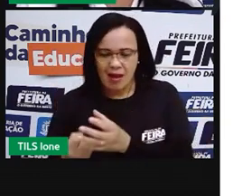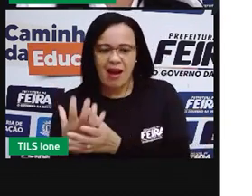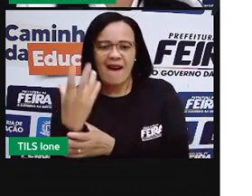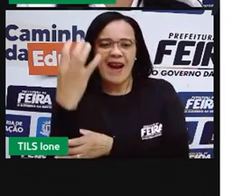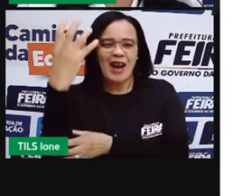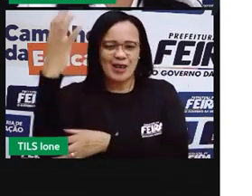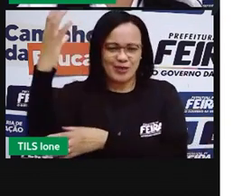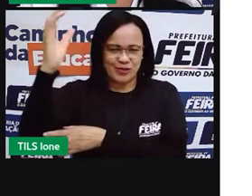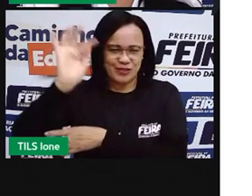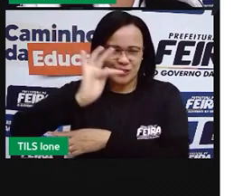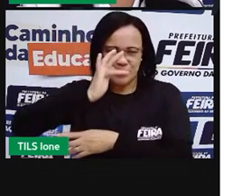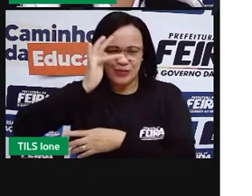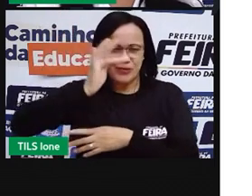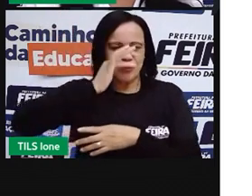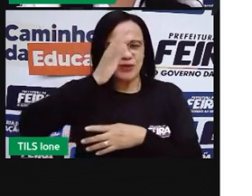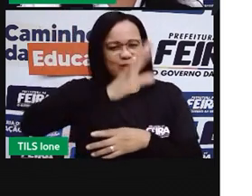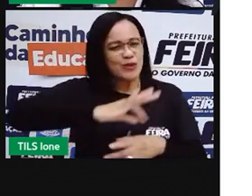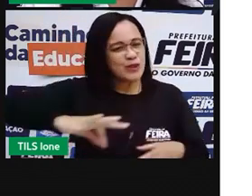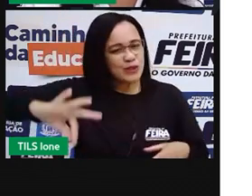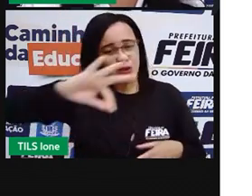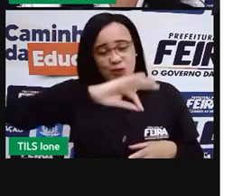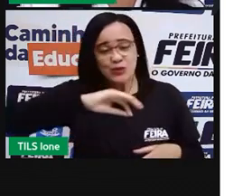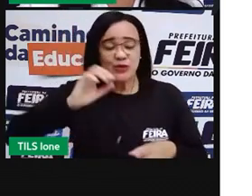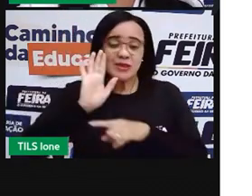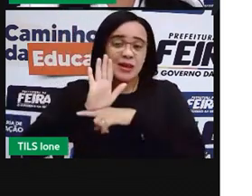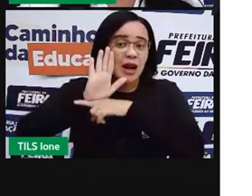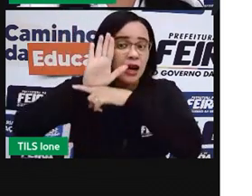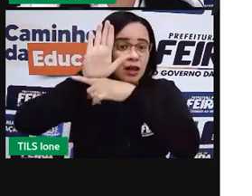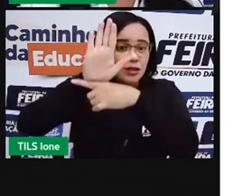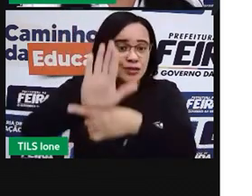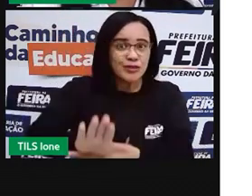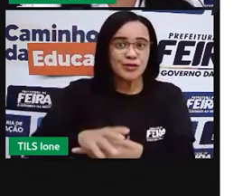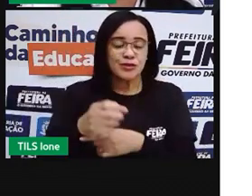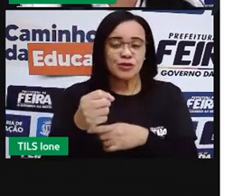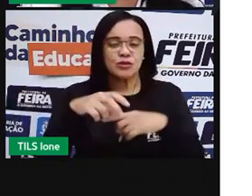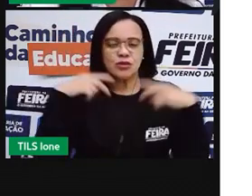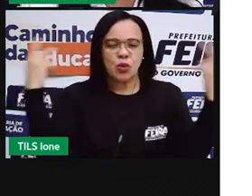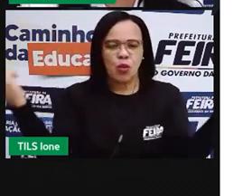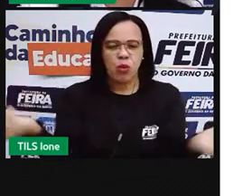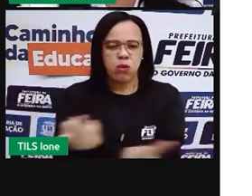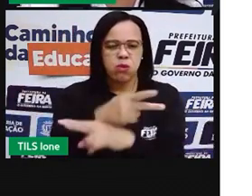árvores, que ajudam na ventilação, na arvorezação da cidade.